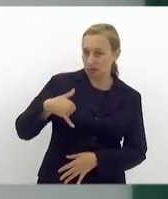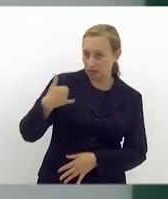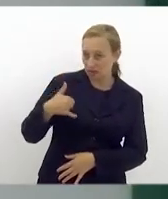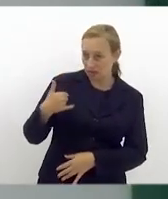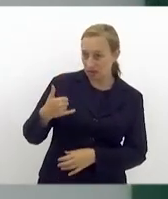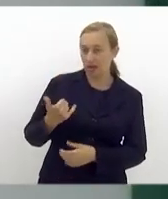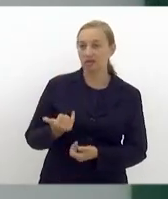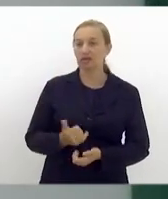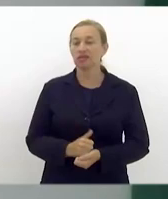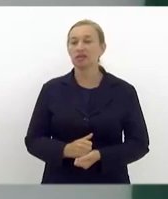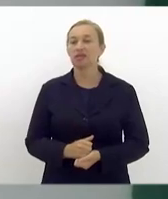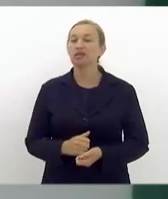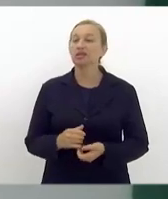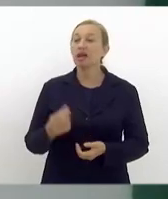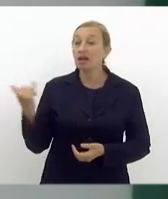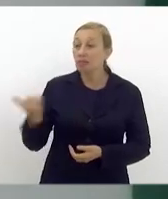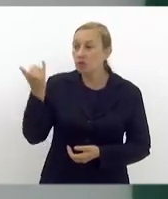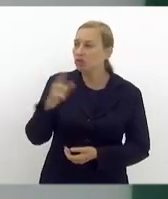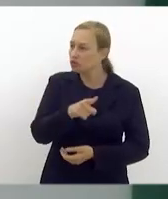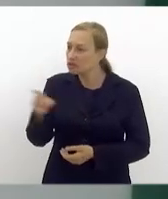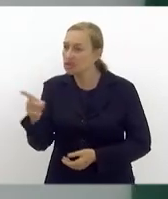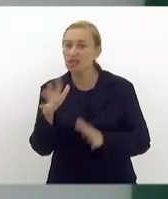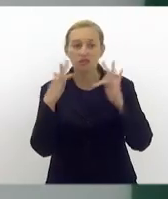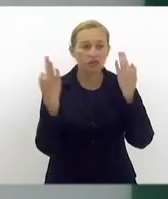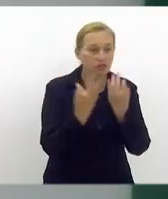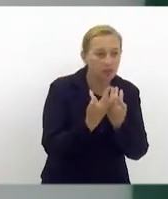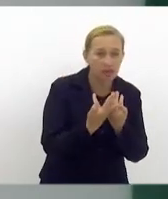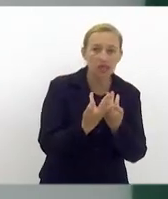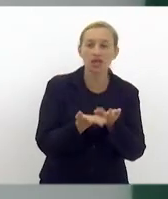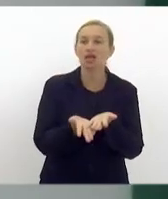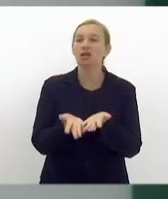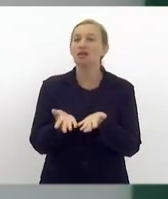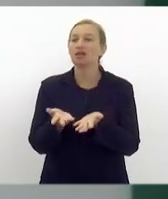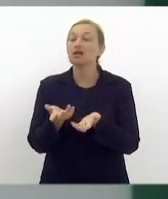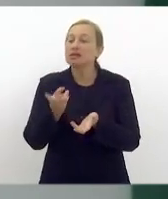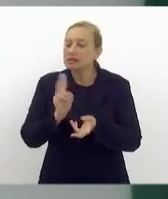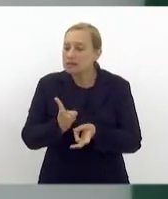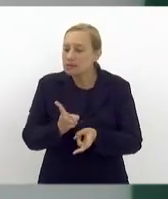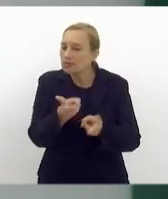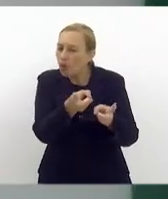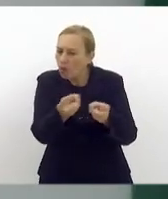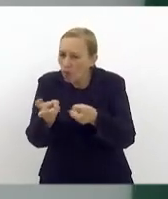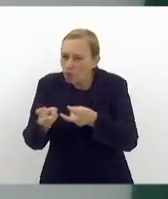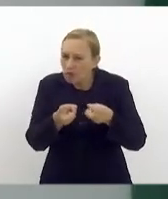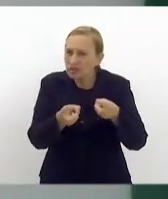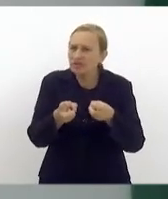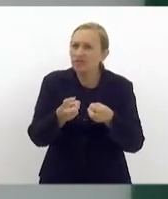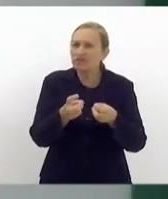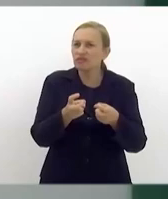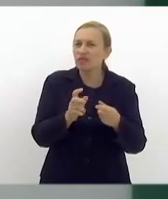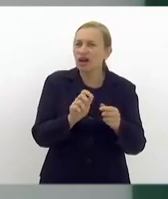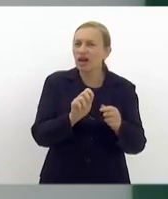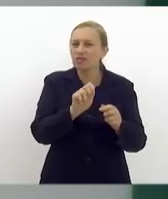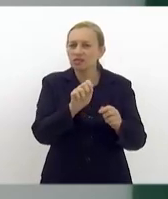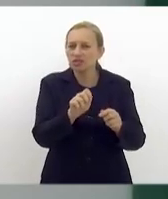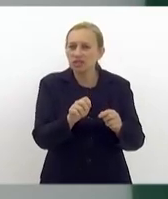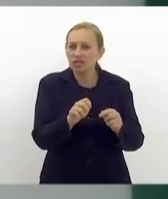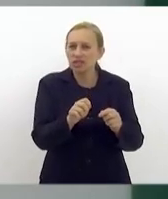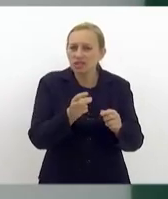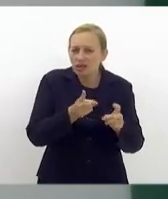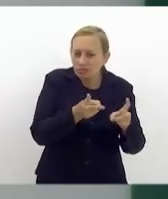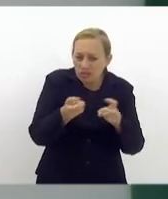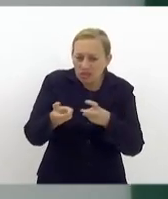vocês que são familiares, que são parentes, sempre observar esses pequenos sinais que são sutis